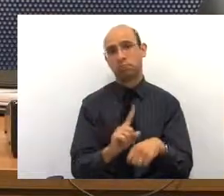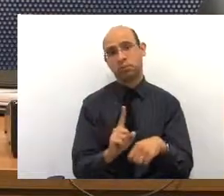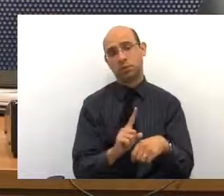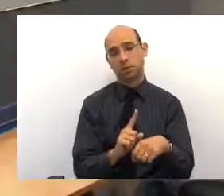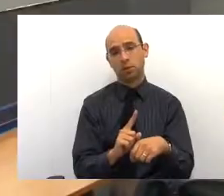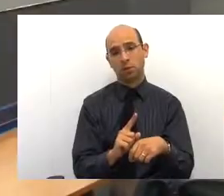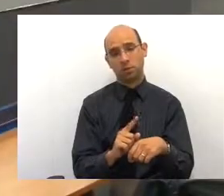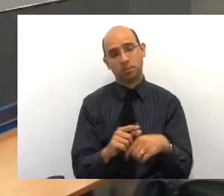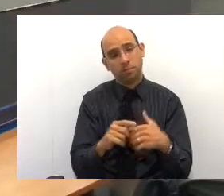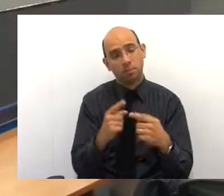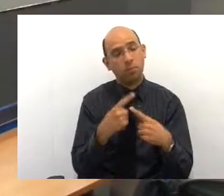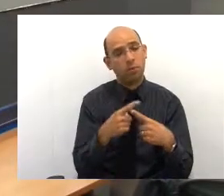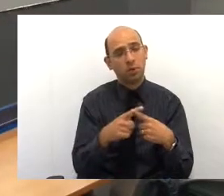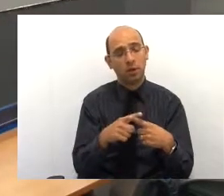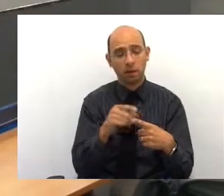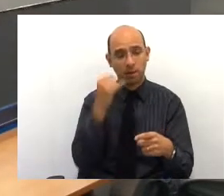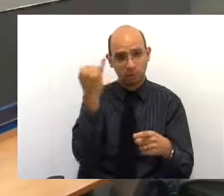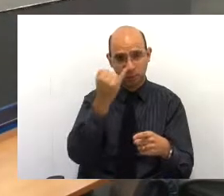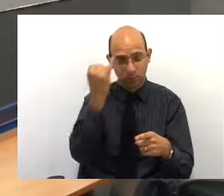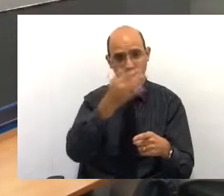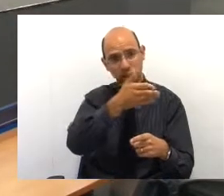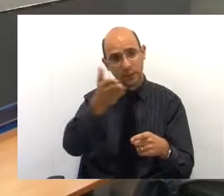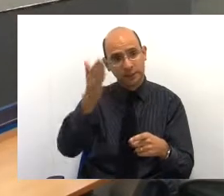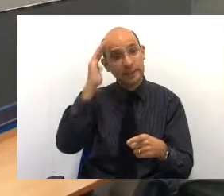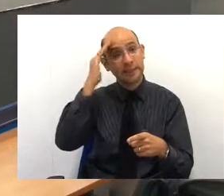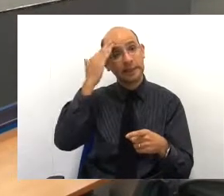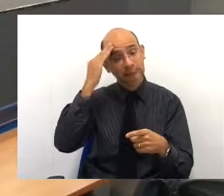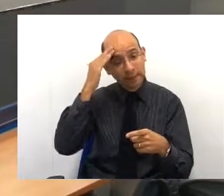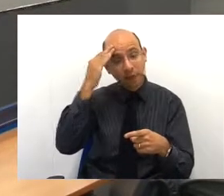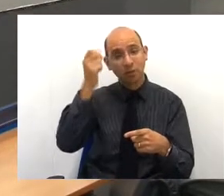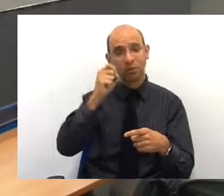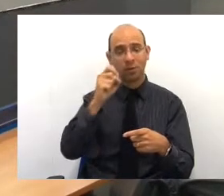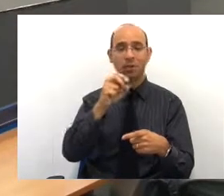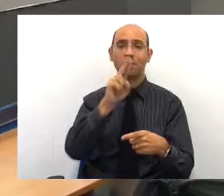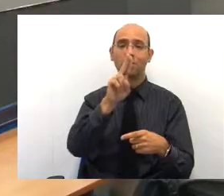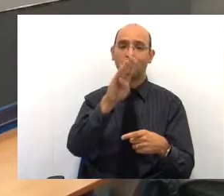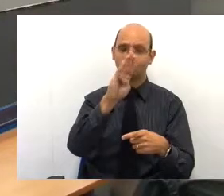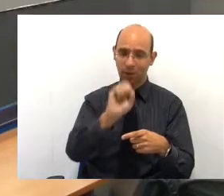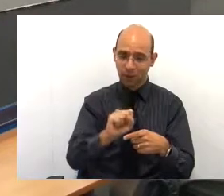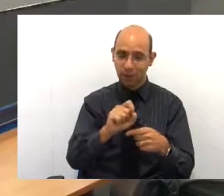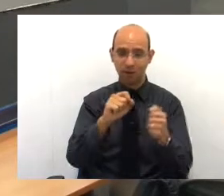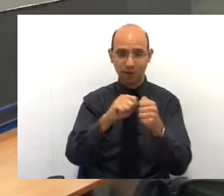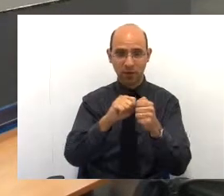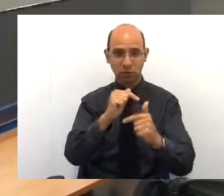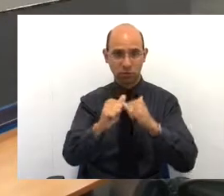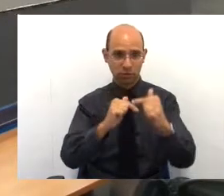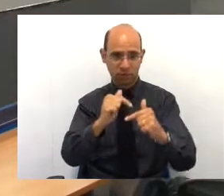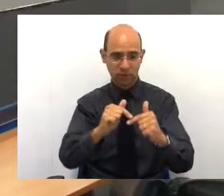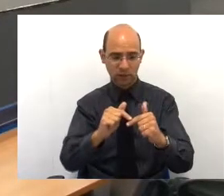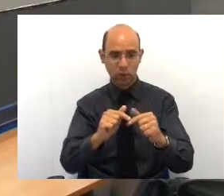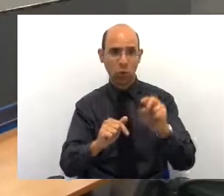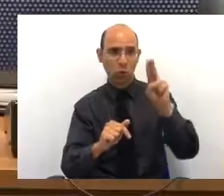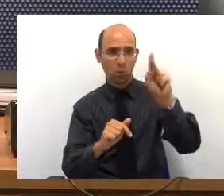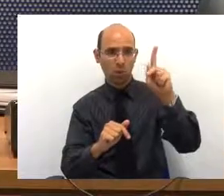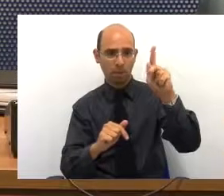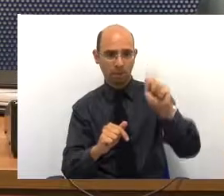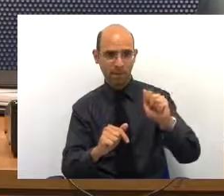entender, a UBS tem uma função, a UPA tem outra função,